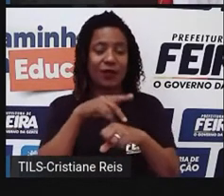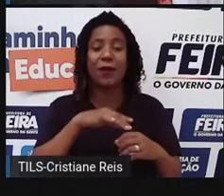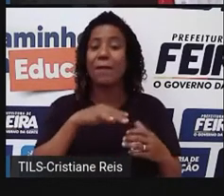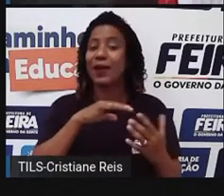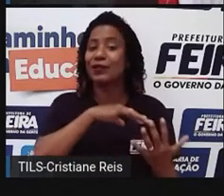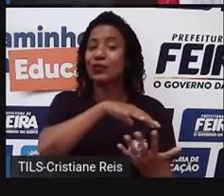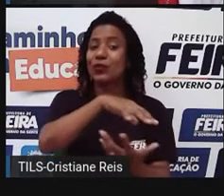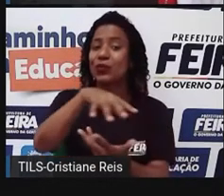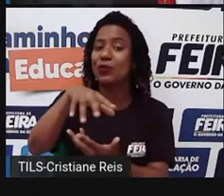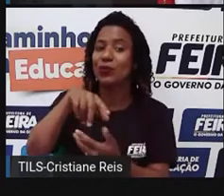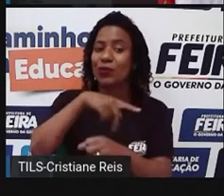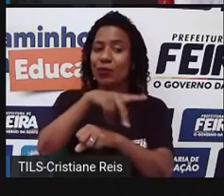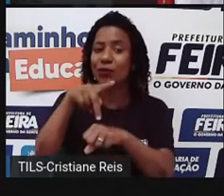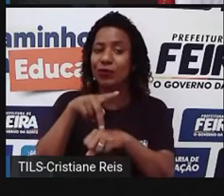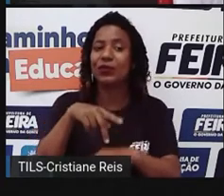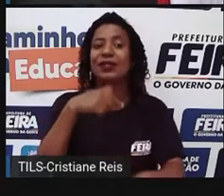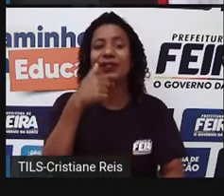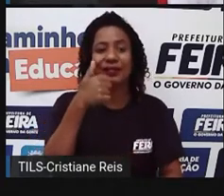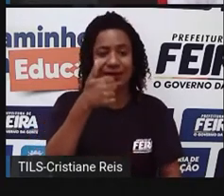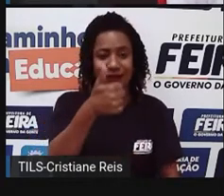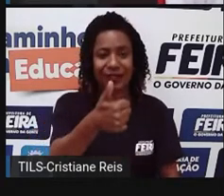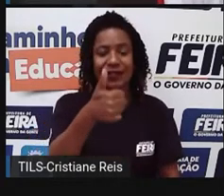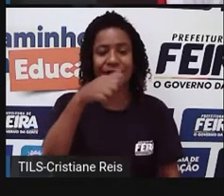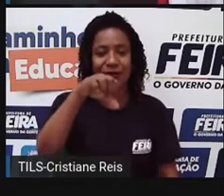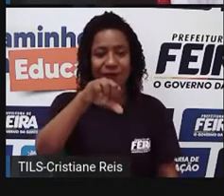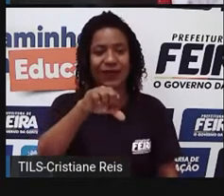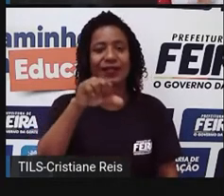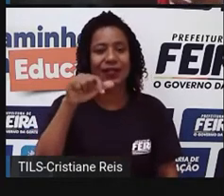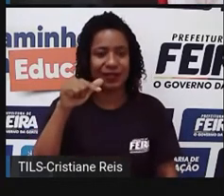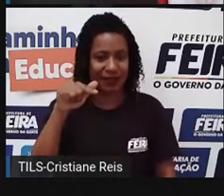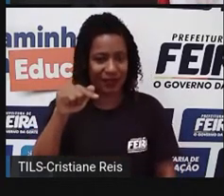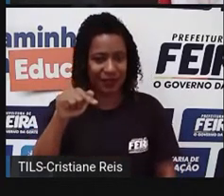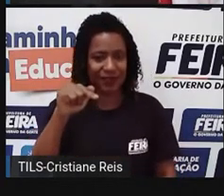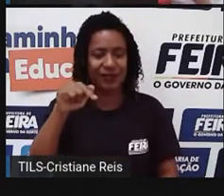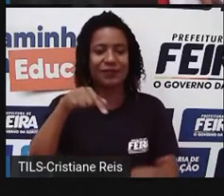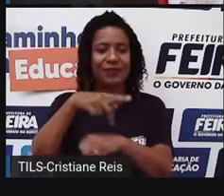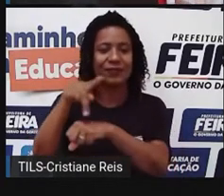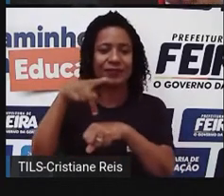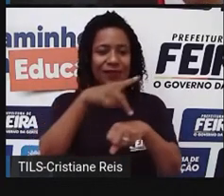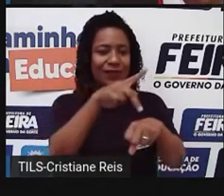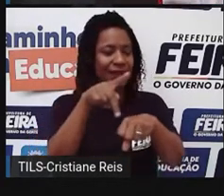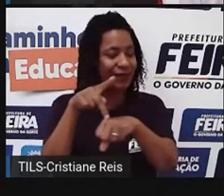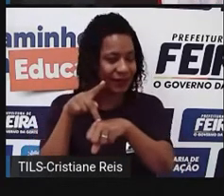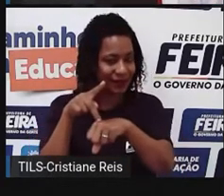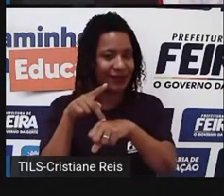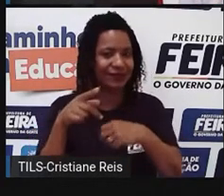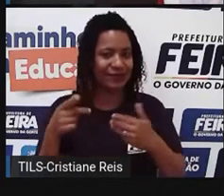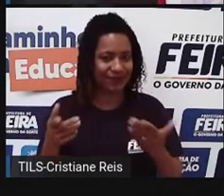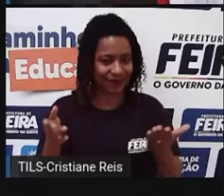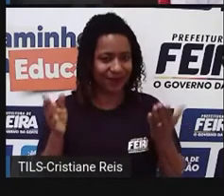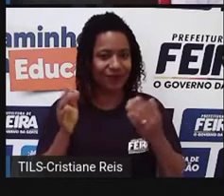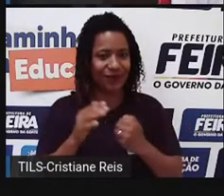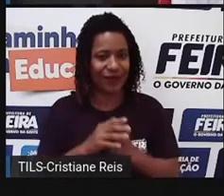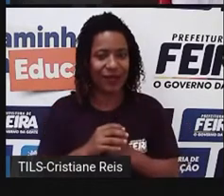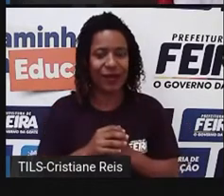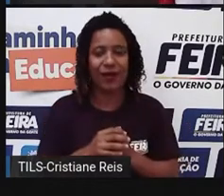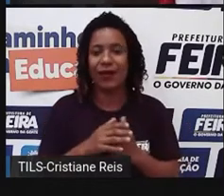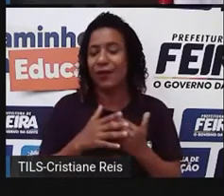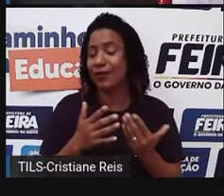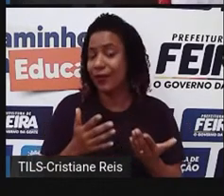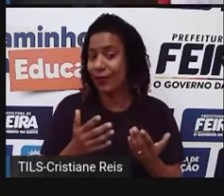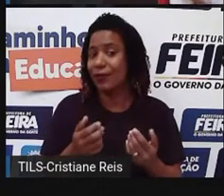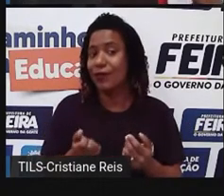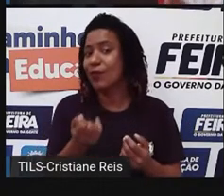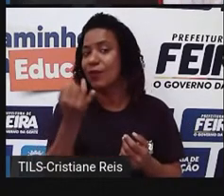197 países. Por que essa dúvida, né, de saber exatamente quantos países nós